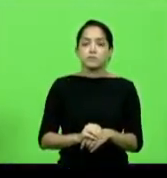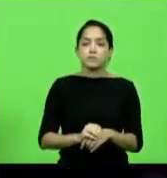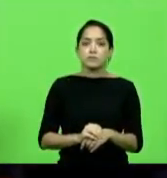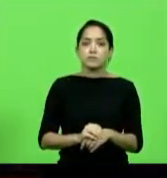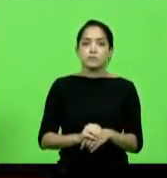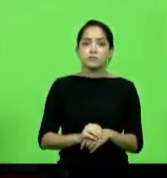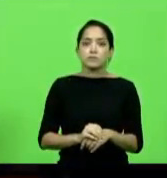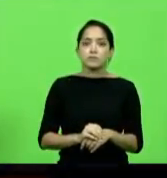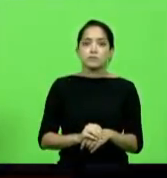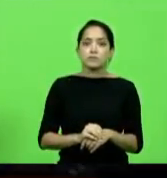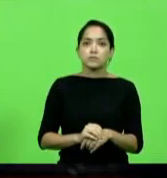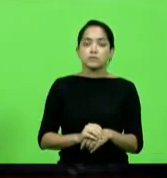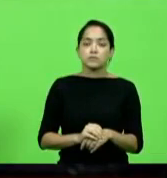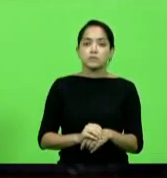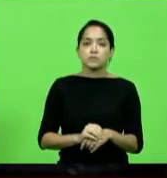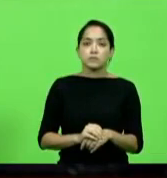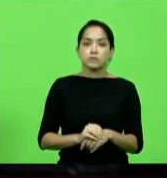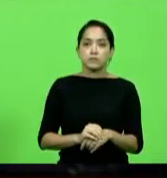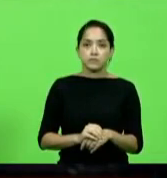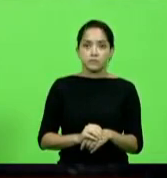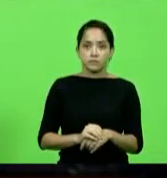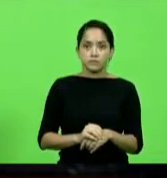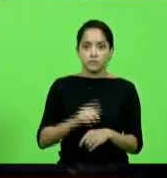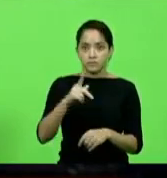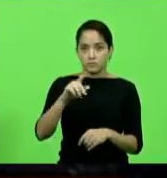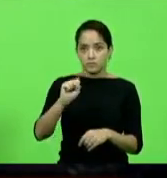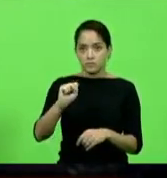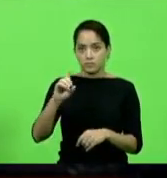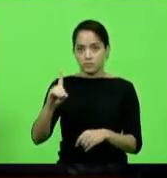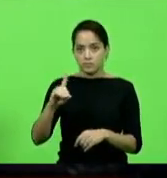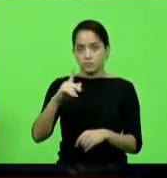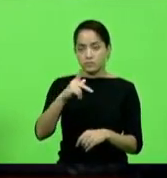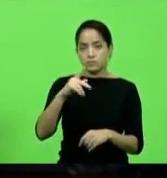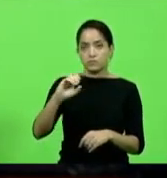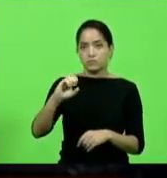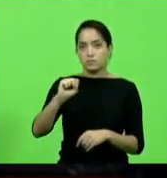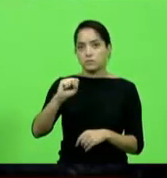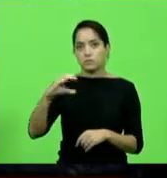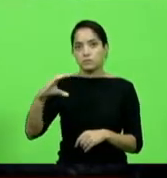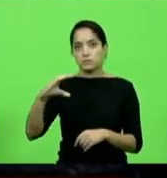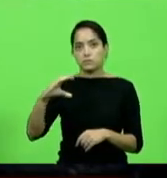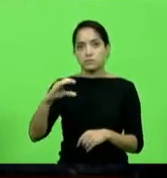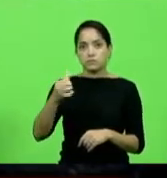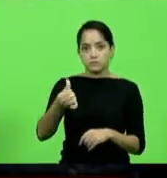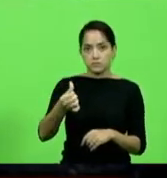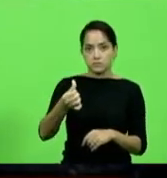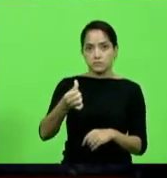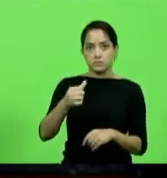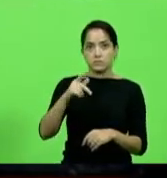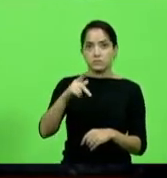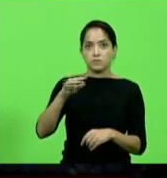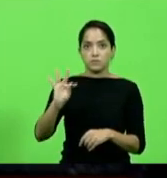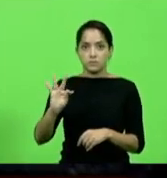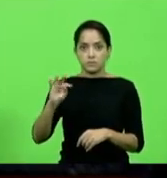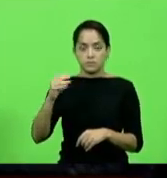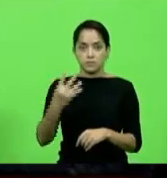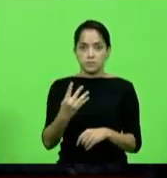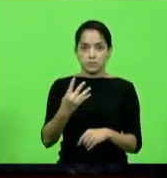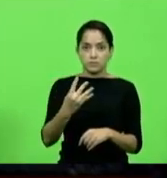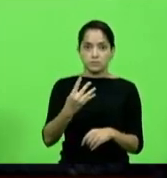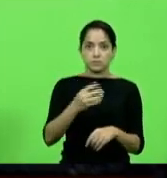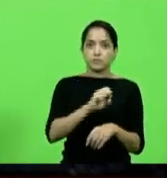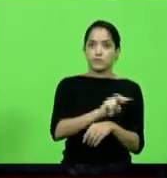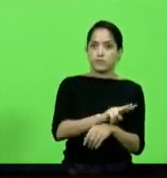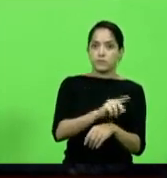Social Democrático, PSD, PSC com seis membros e o PT com quatro membros, uma